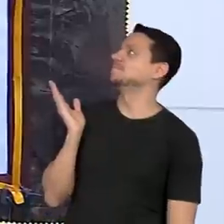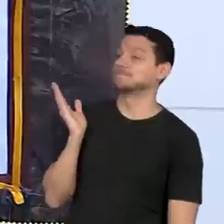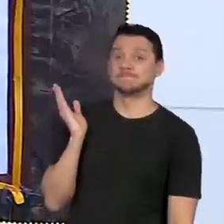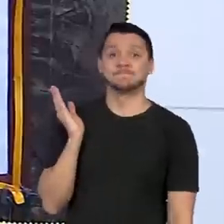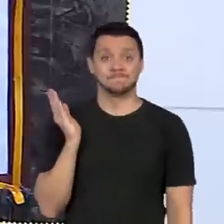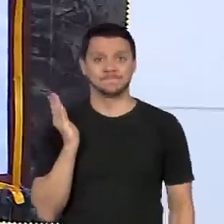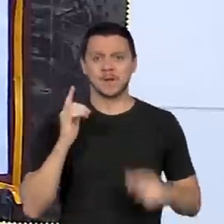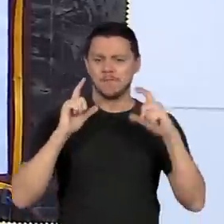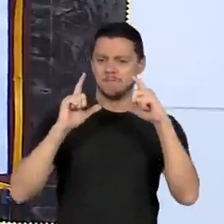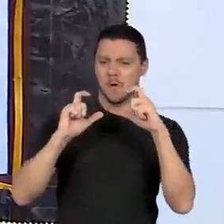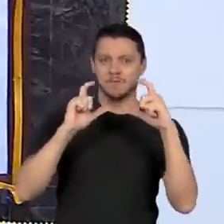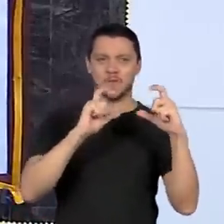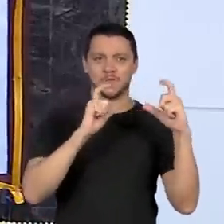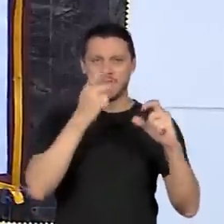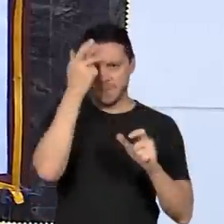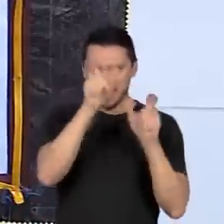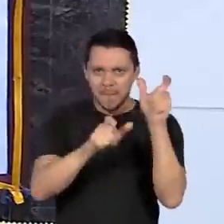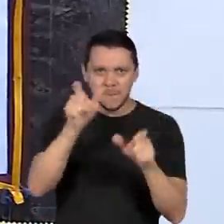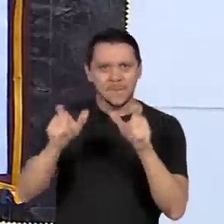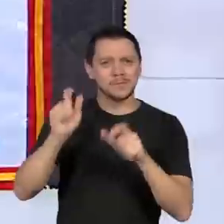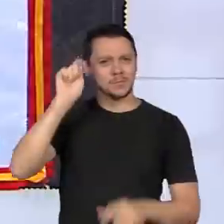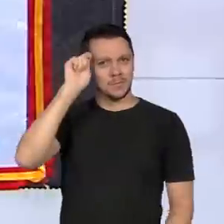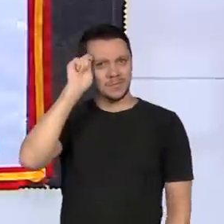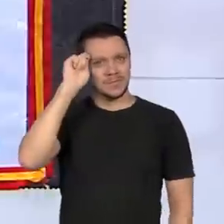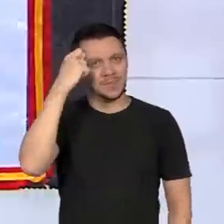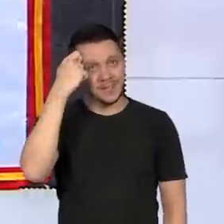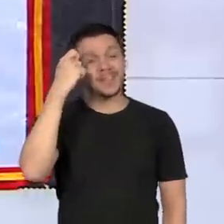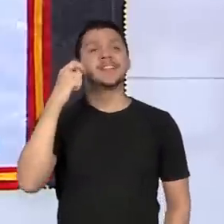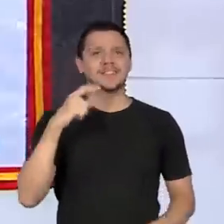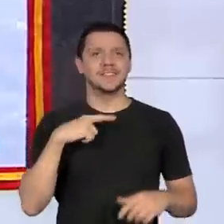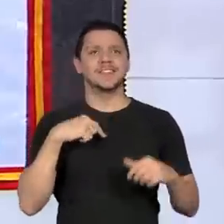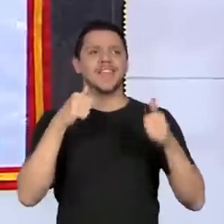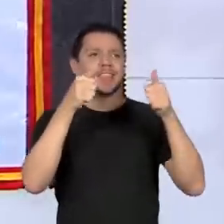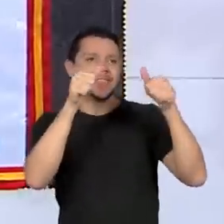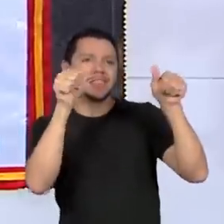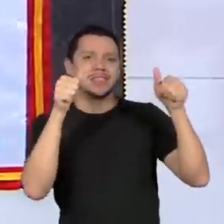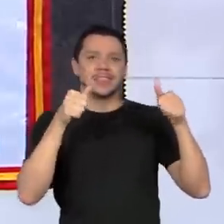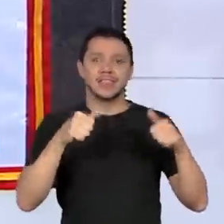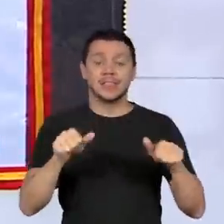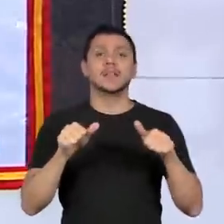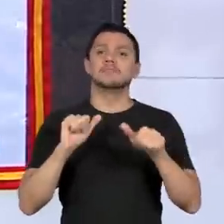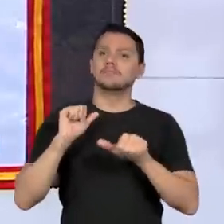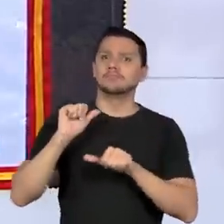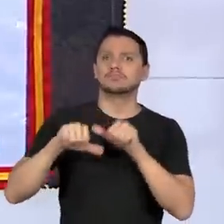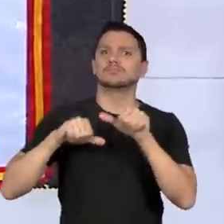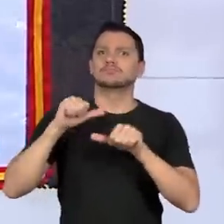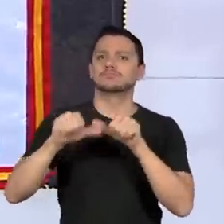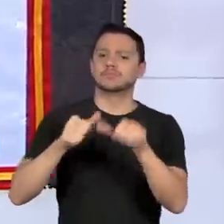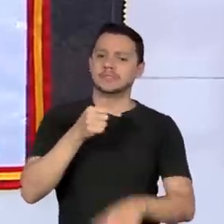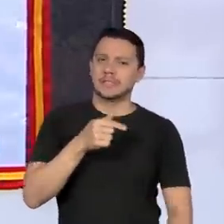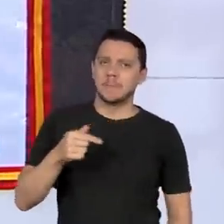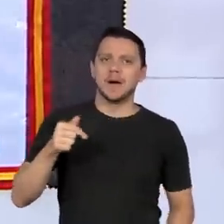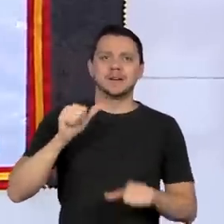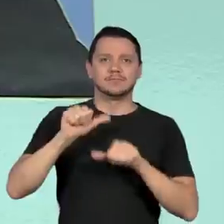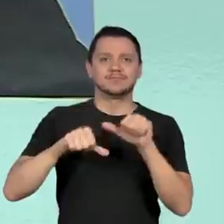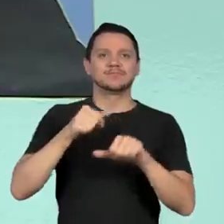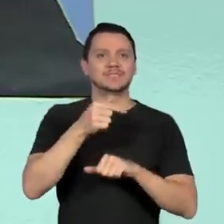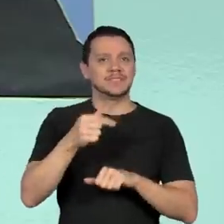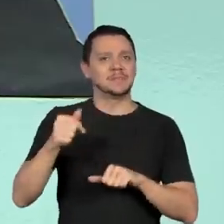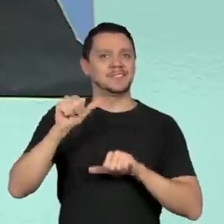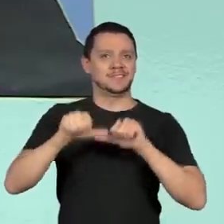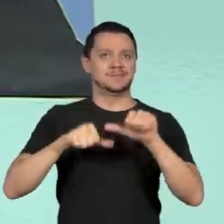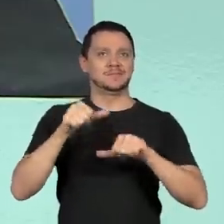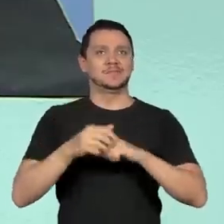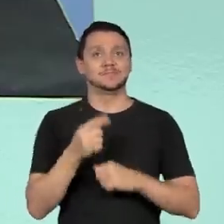Fotografias de personalidades negras são fixadas no quadro e trocadas a cada semana. A